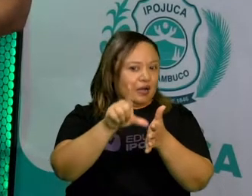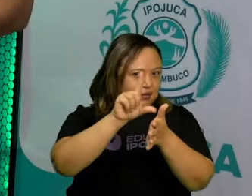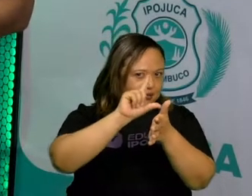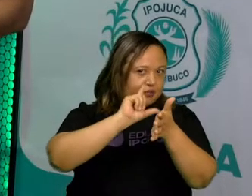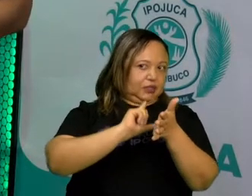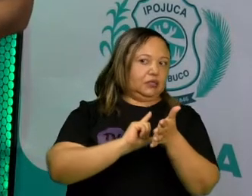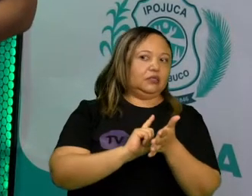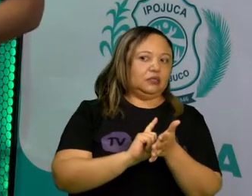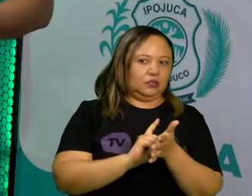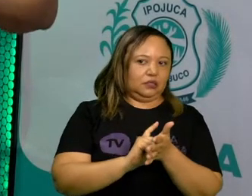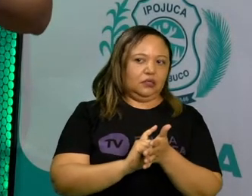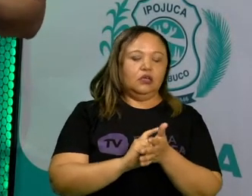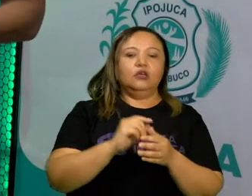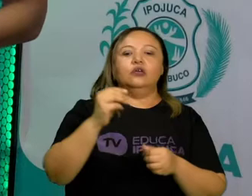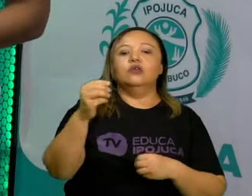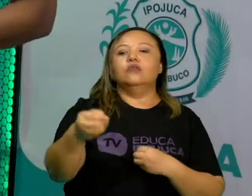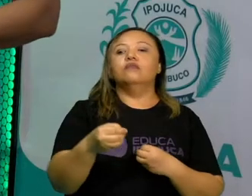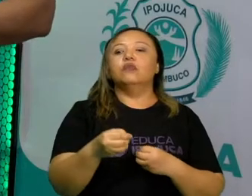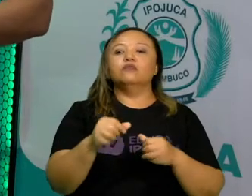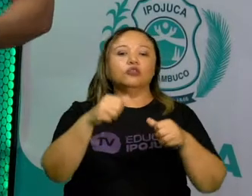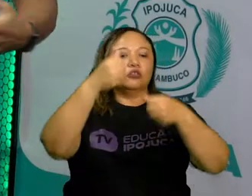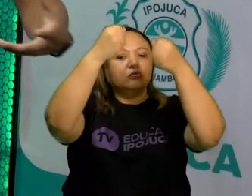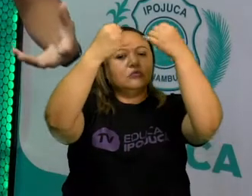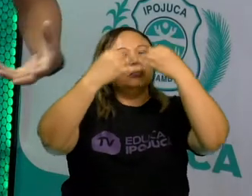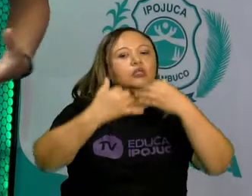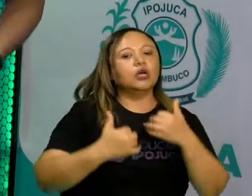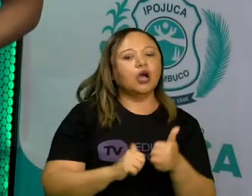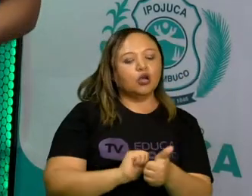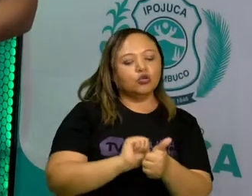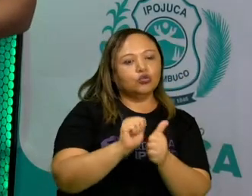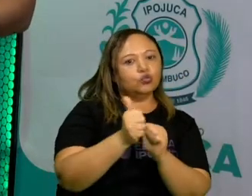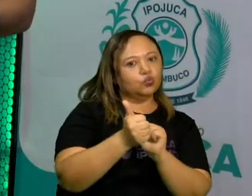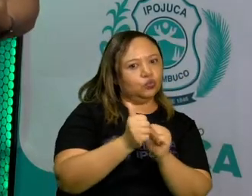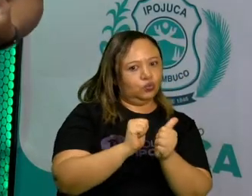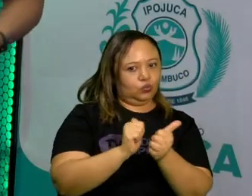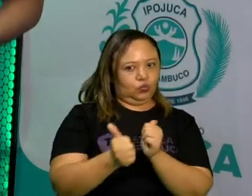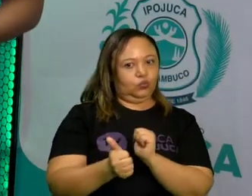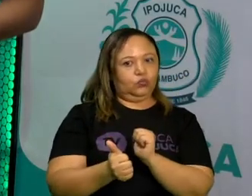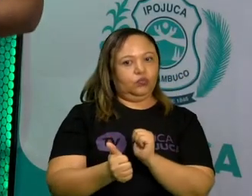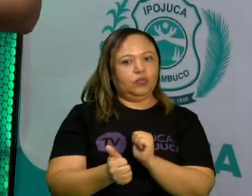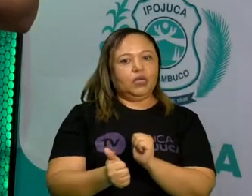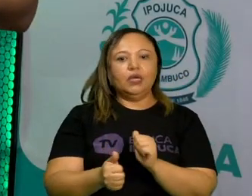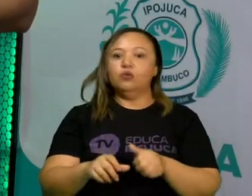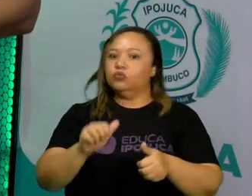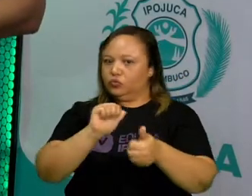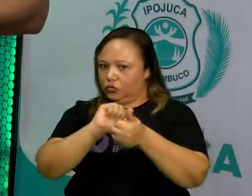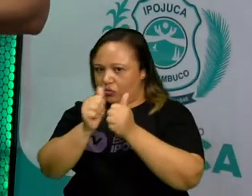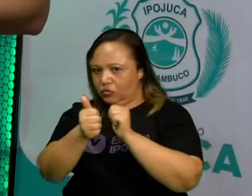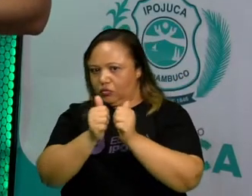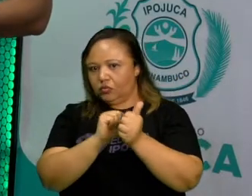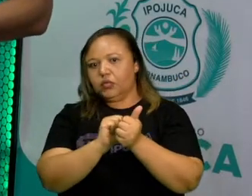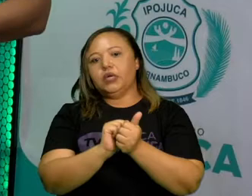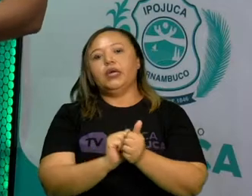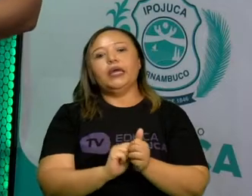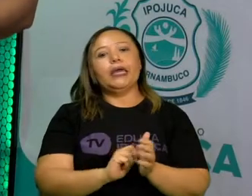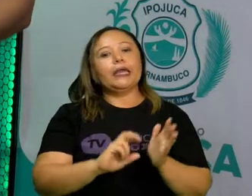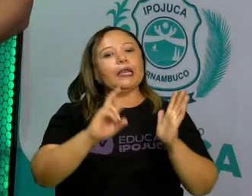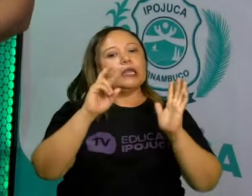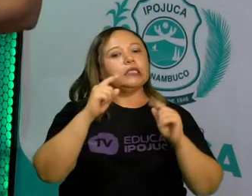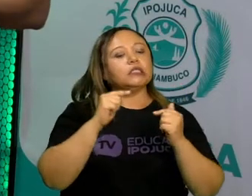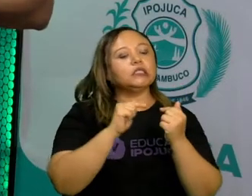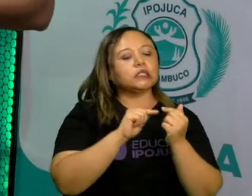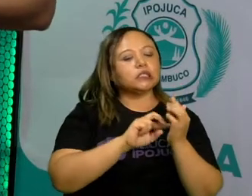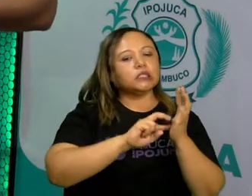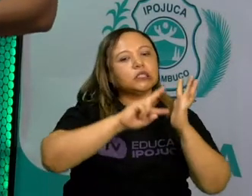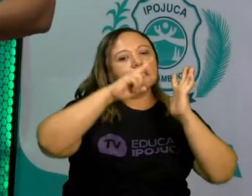Melo, aonde vai falar que o jogo define-se como uma atividade de ocupação voluntária em qual a realidade,